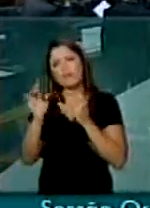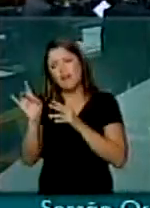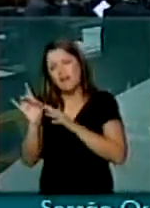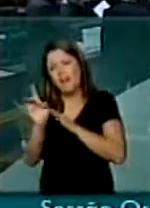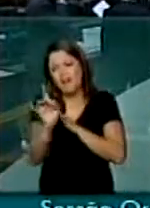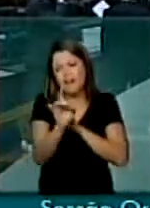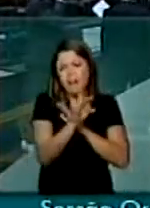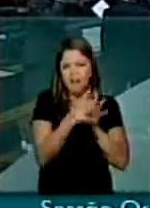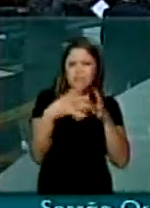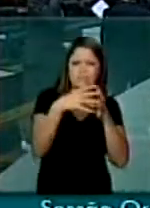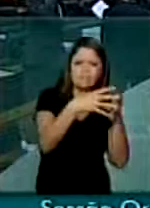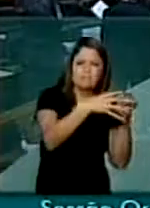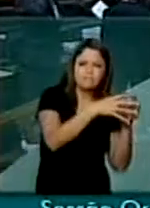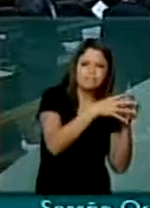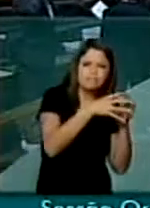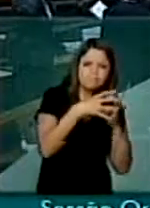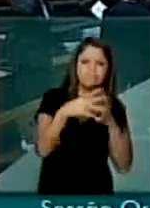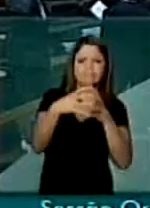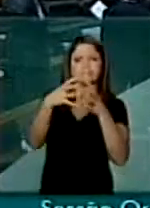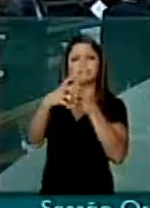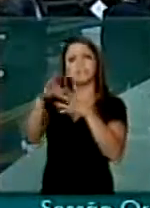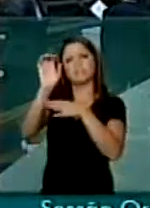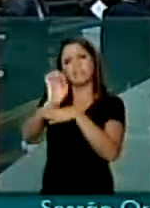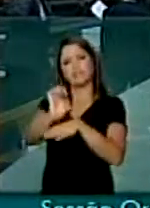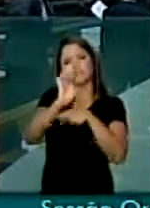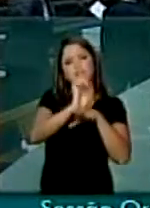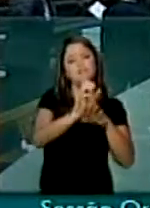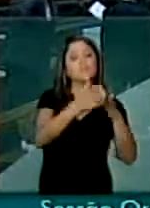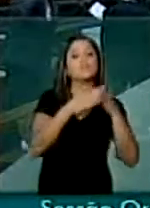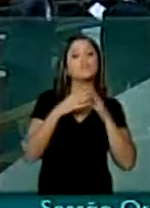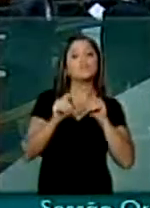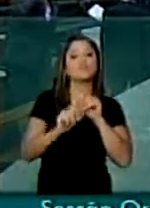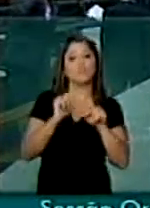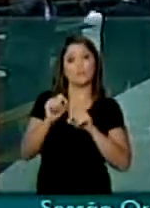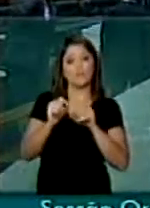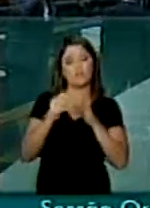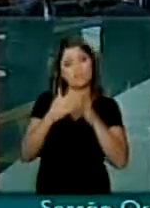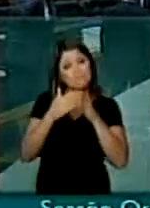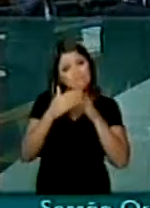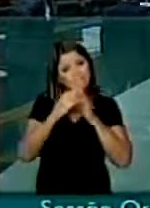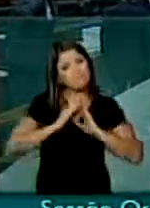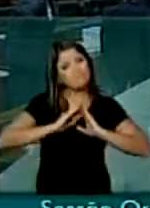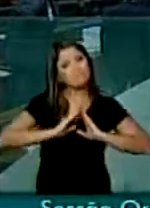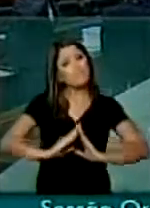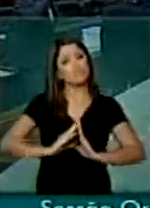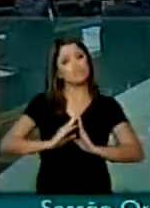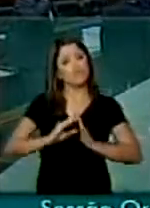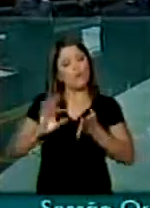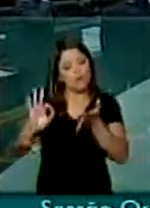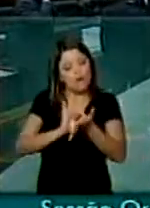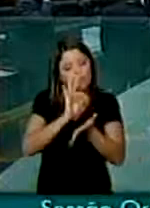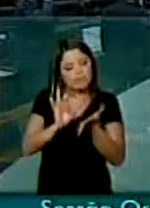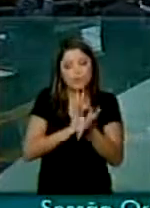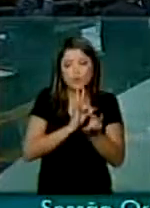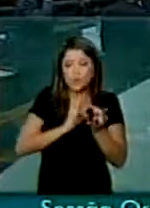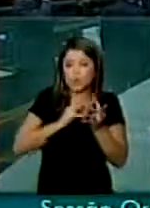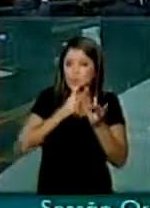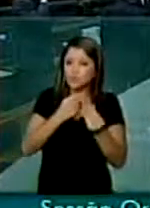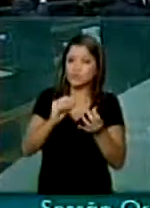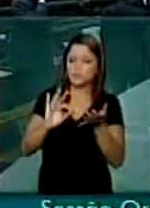bancada de cada estado fizeram uma reivindicação e nos pediram inclusive para assinar a todos nós